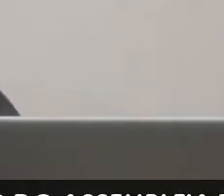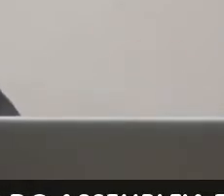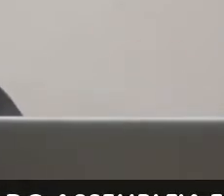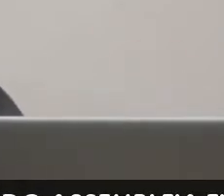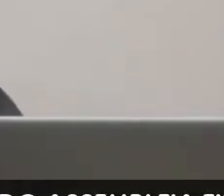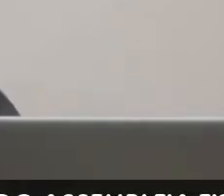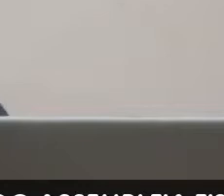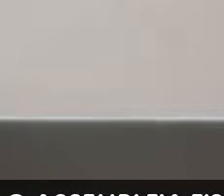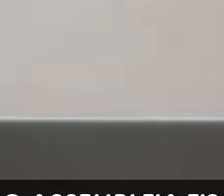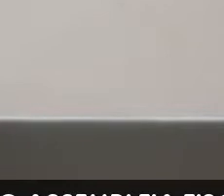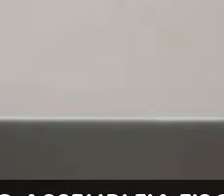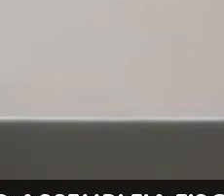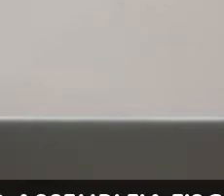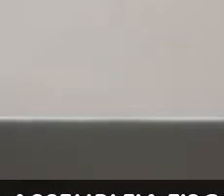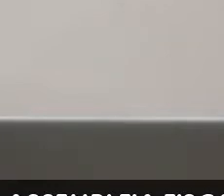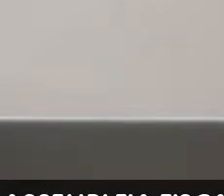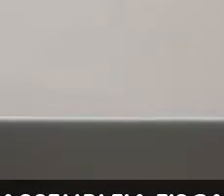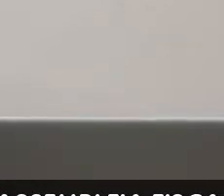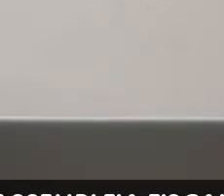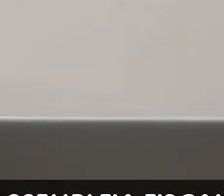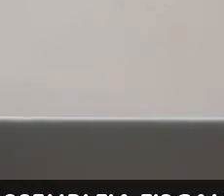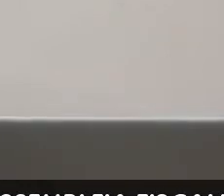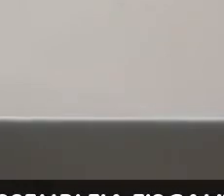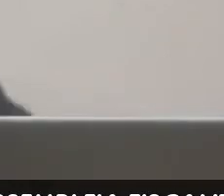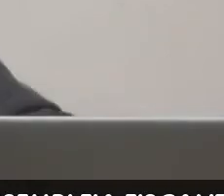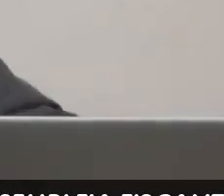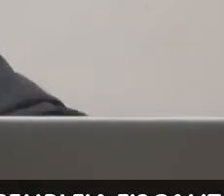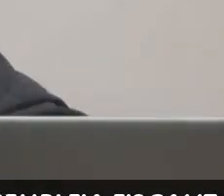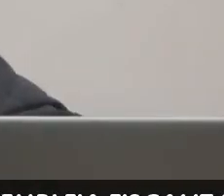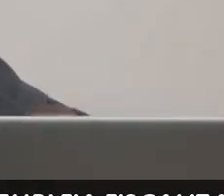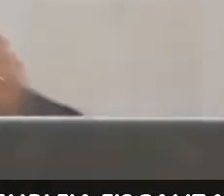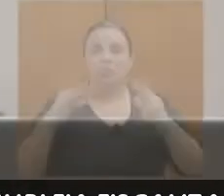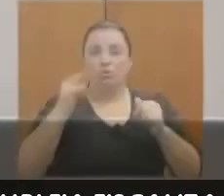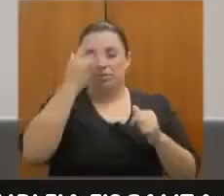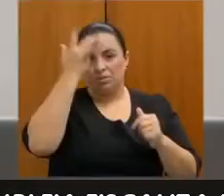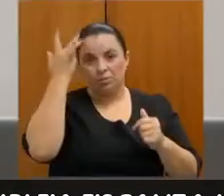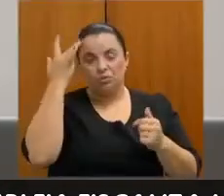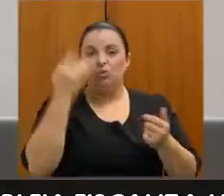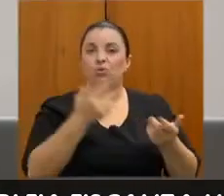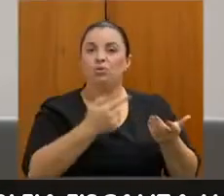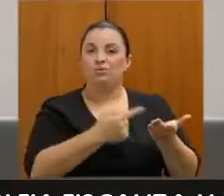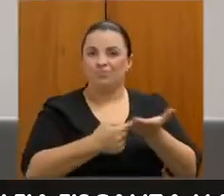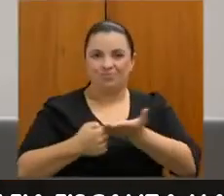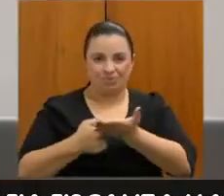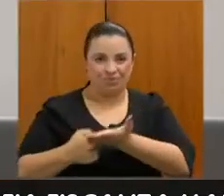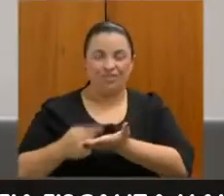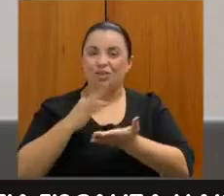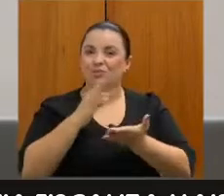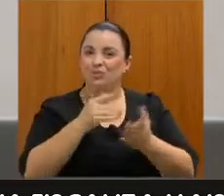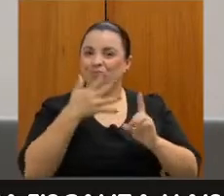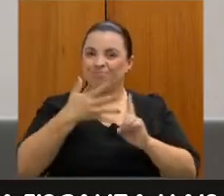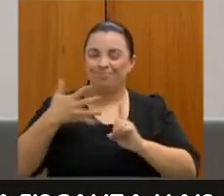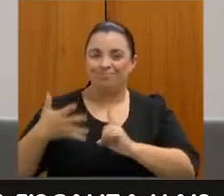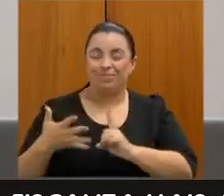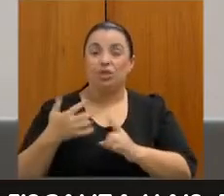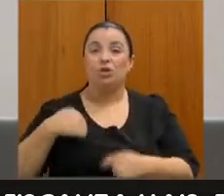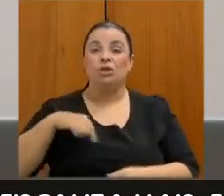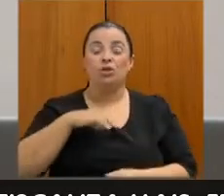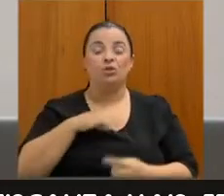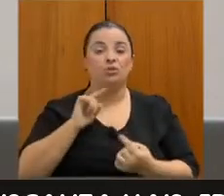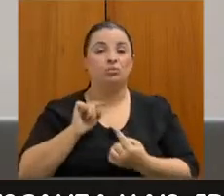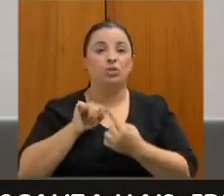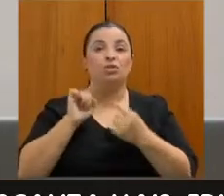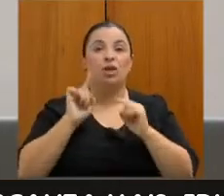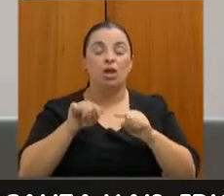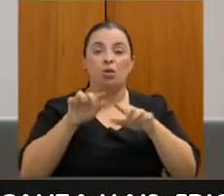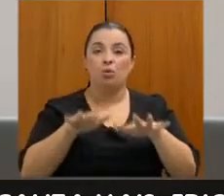desde já, agradecer a participação dos nossos convidados. O nosso intuito aqui é fazer uma audiência